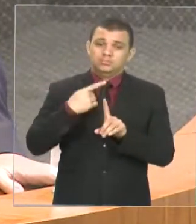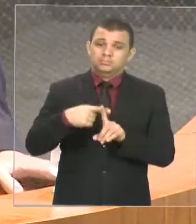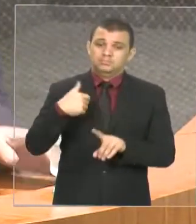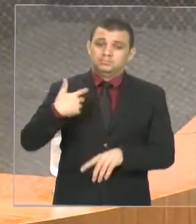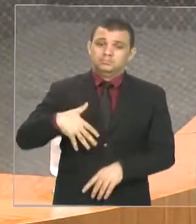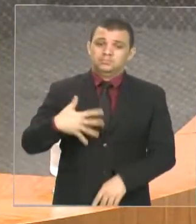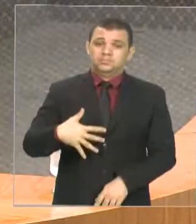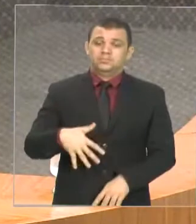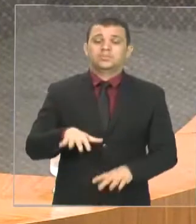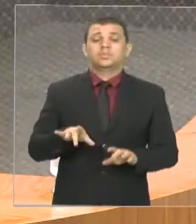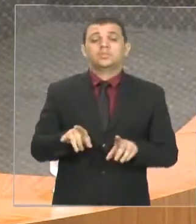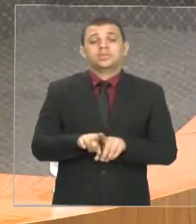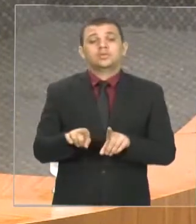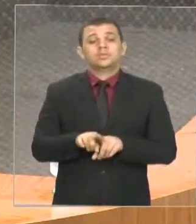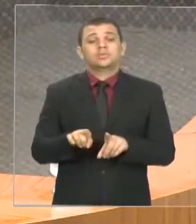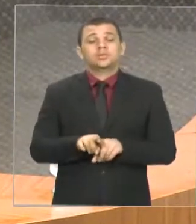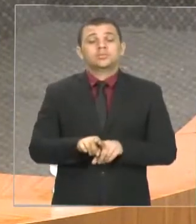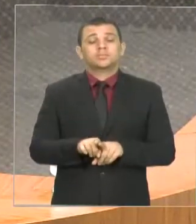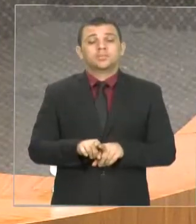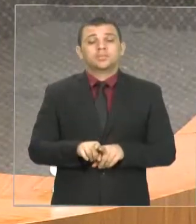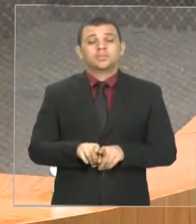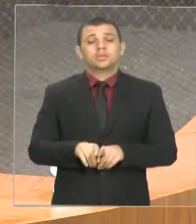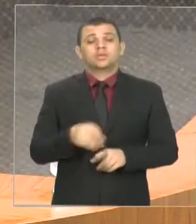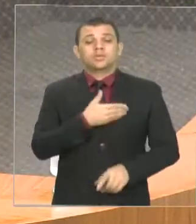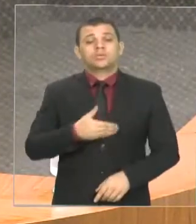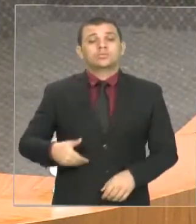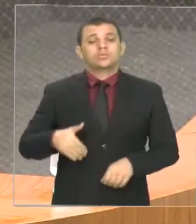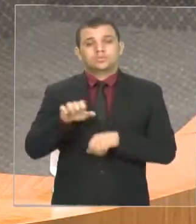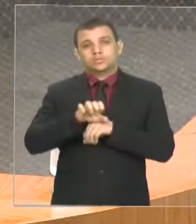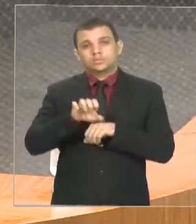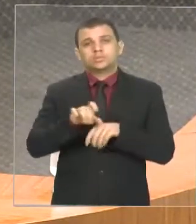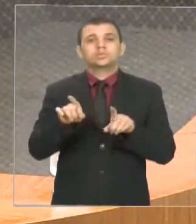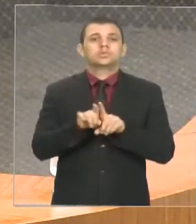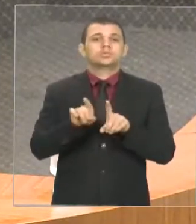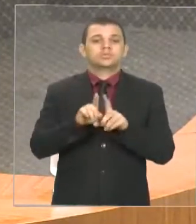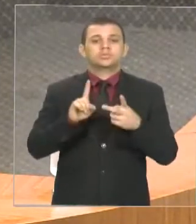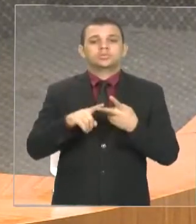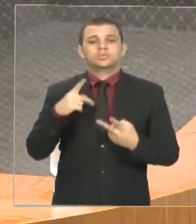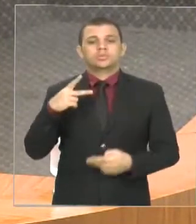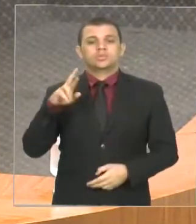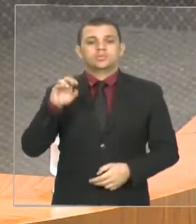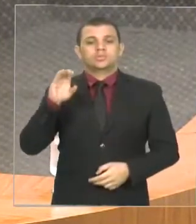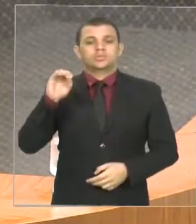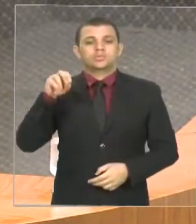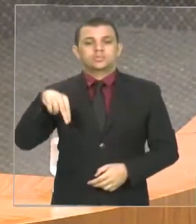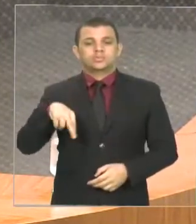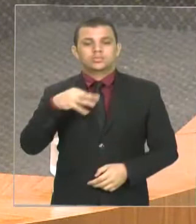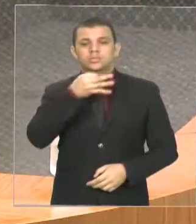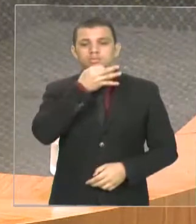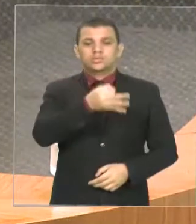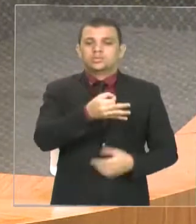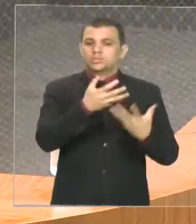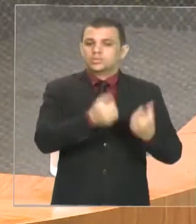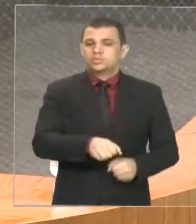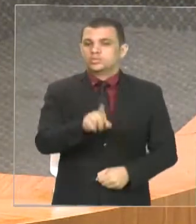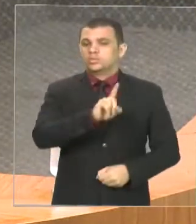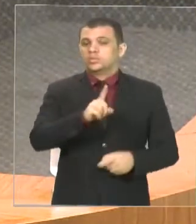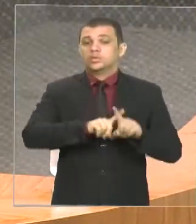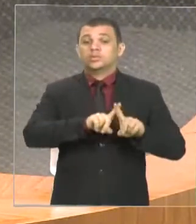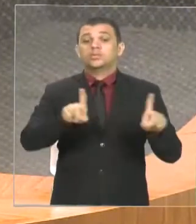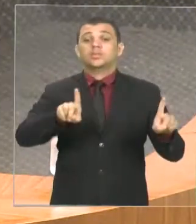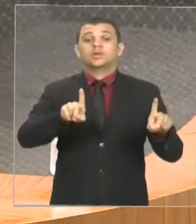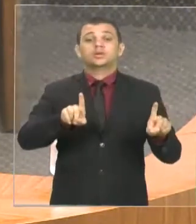discute isso. Tanto que o governo do Estado, PROCON, tem se colocado contra, apesar disso não depender,